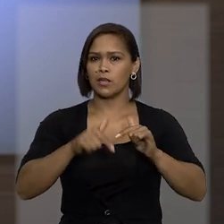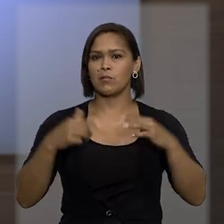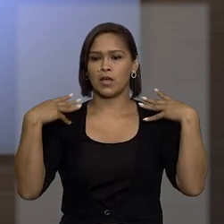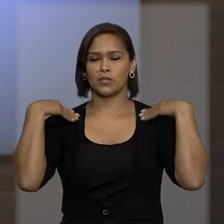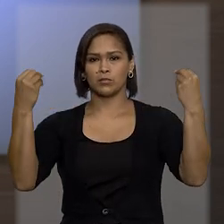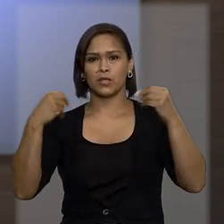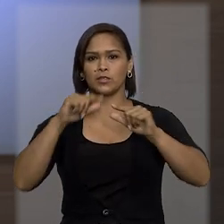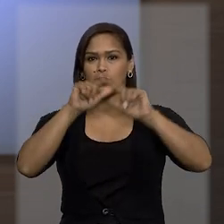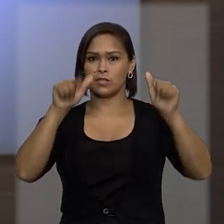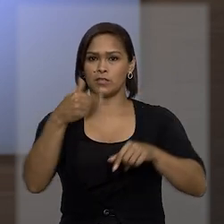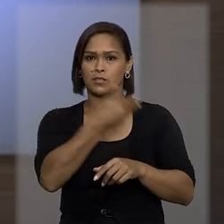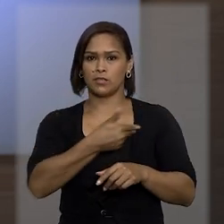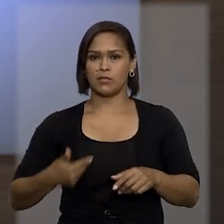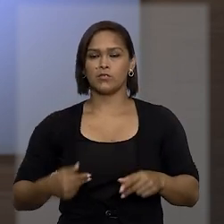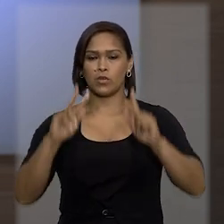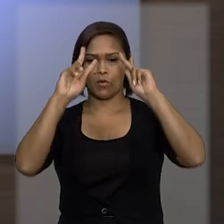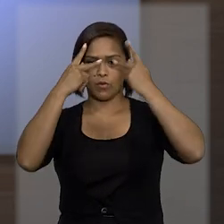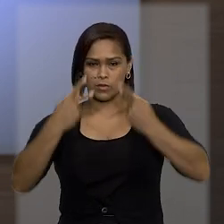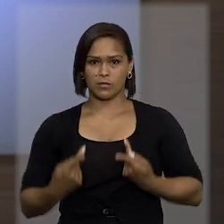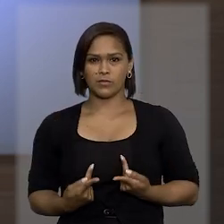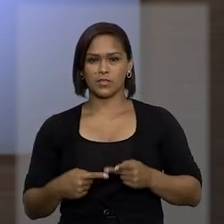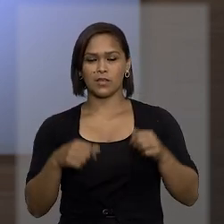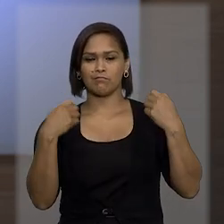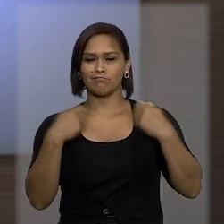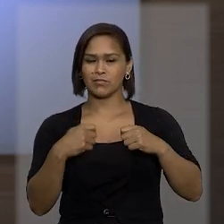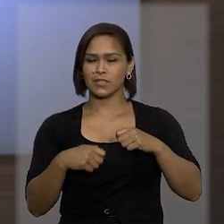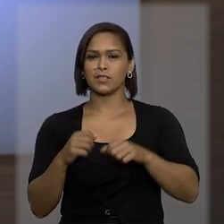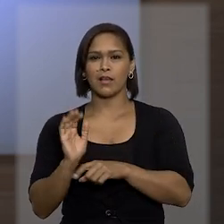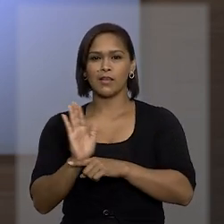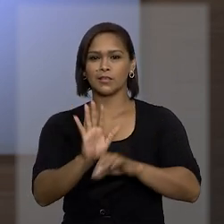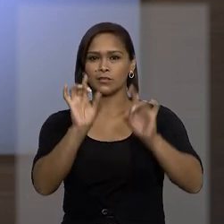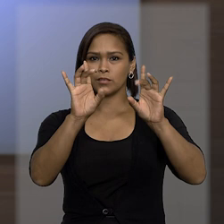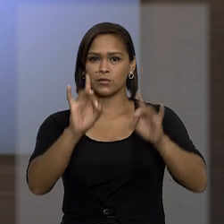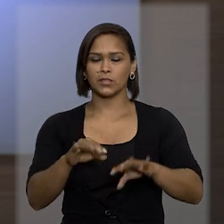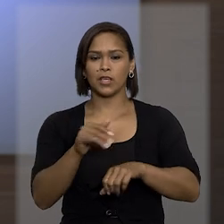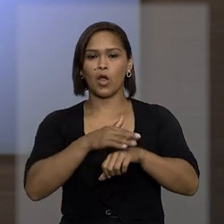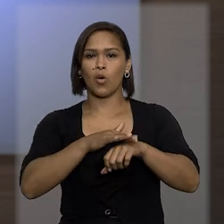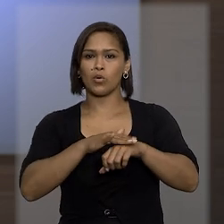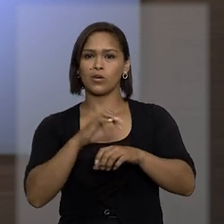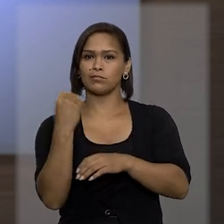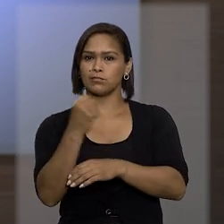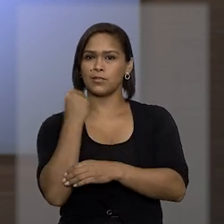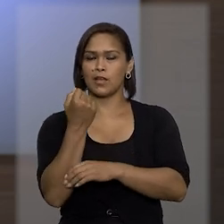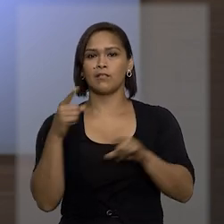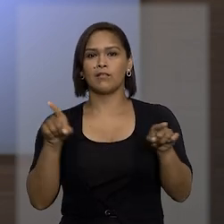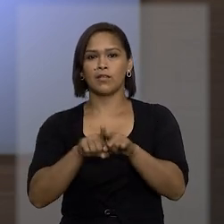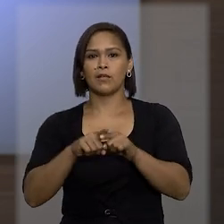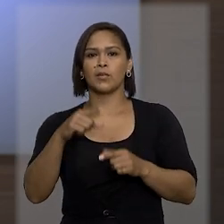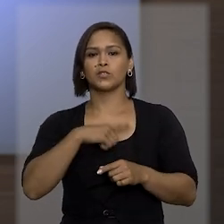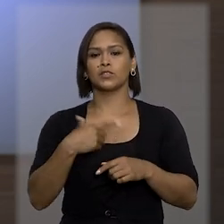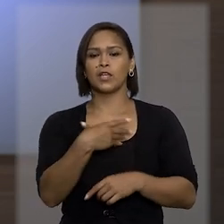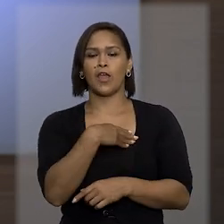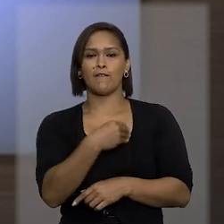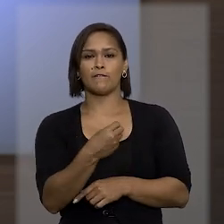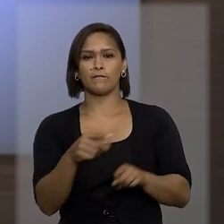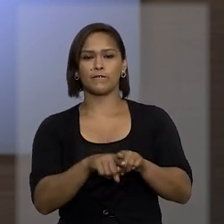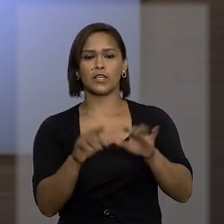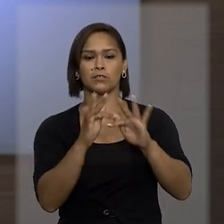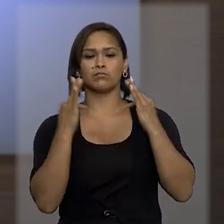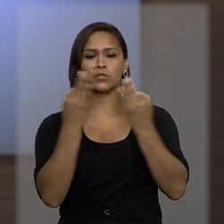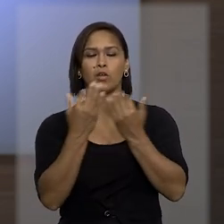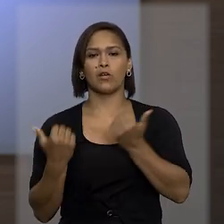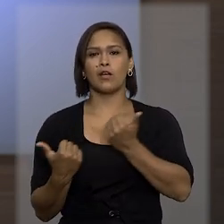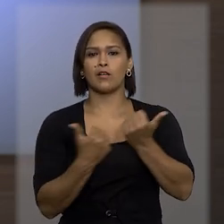magistrados e servidores com deficiência, necessidades especiais ou doença grave, bem como os que tenham filhos ou dependentes